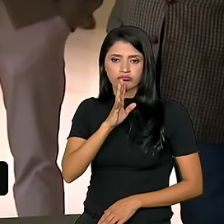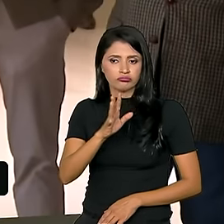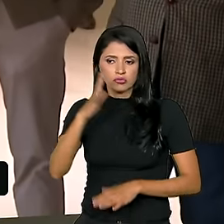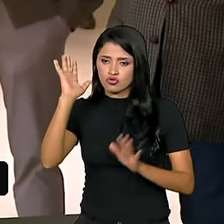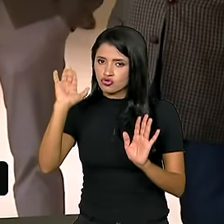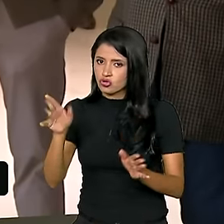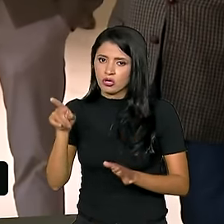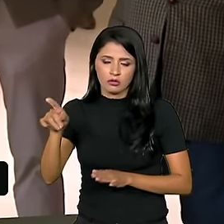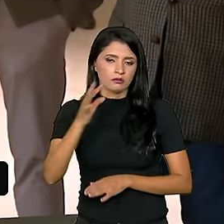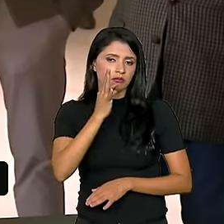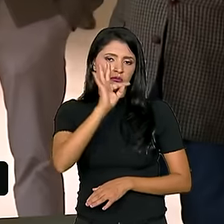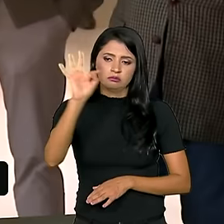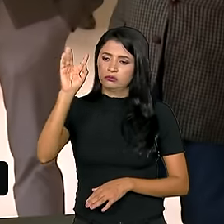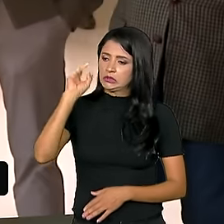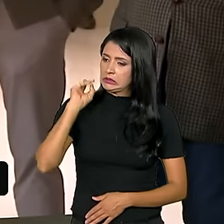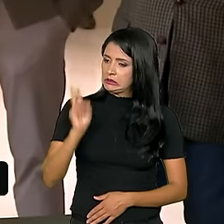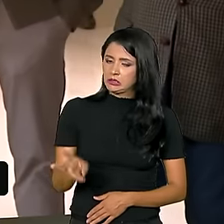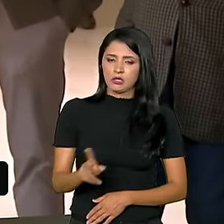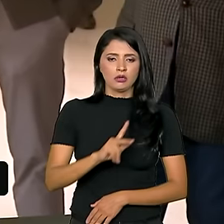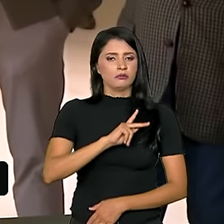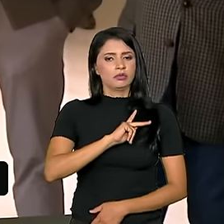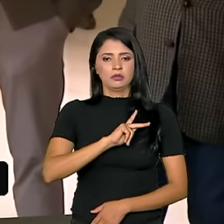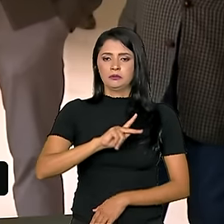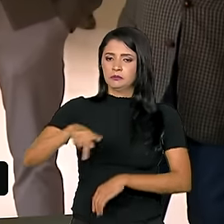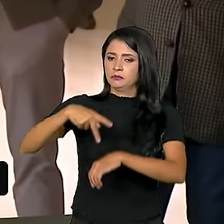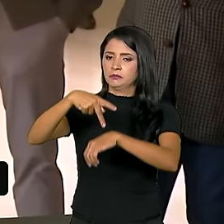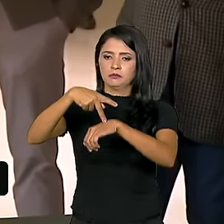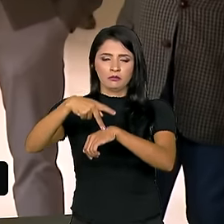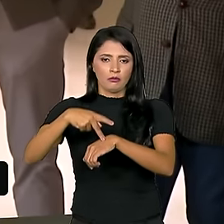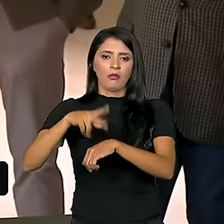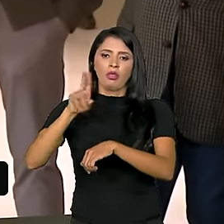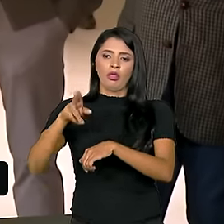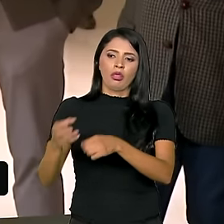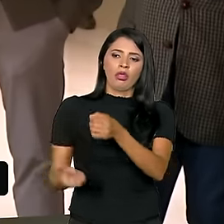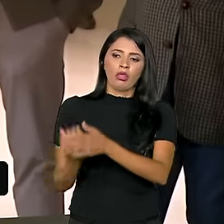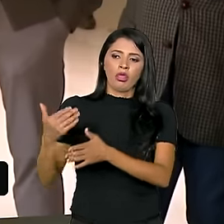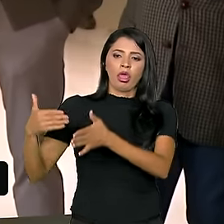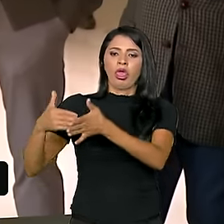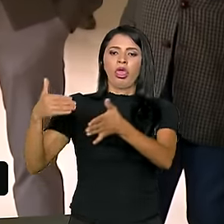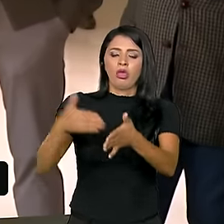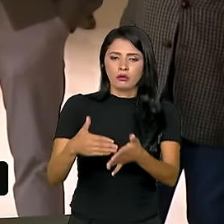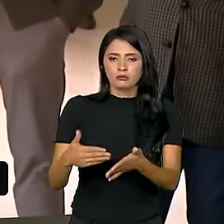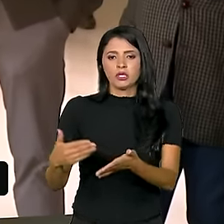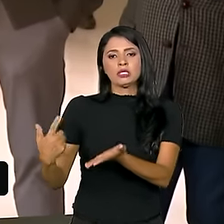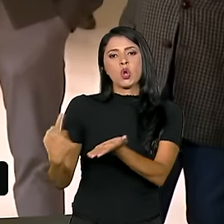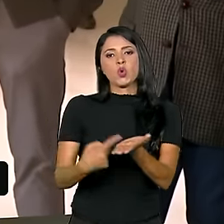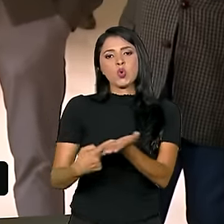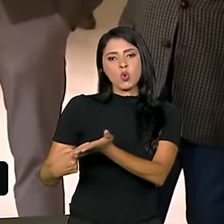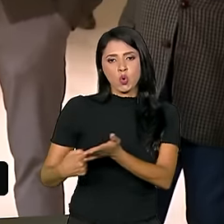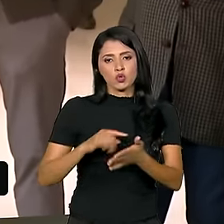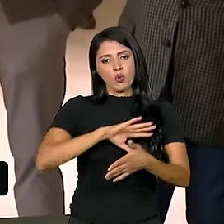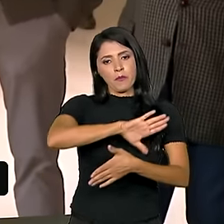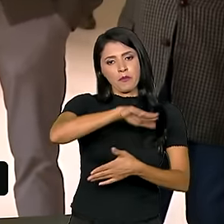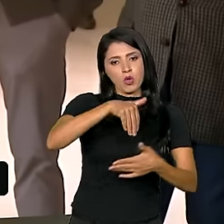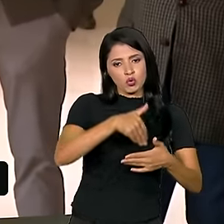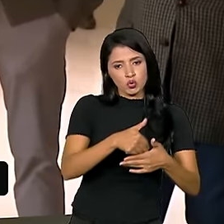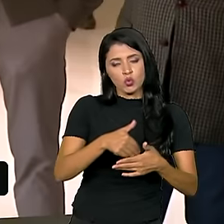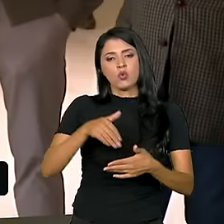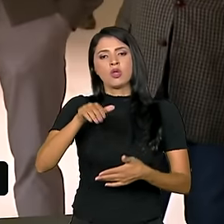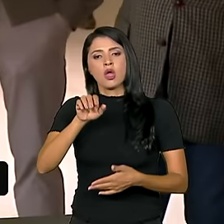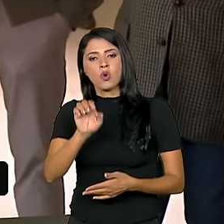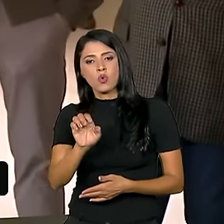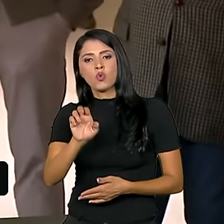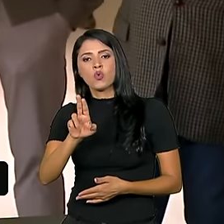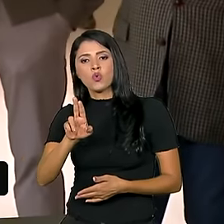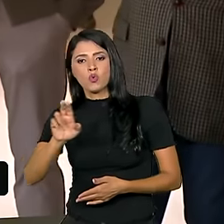França sempre foi o país que criou o obstáculo no acordo do Mercosul com a União Europeia, porque a